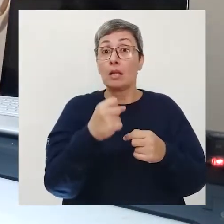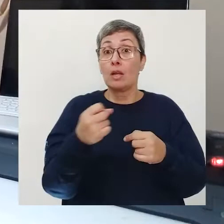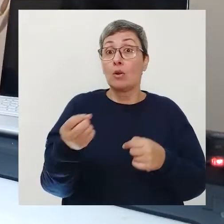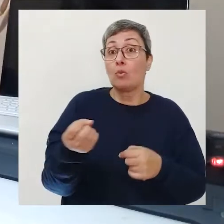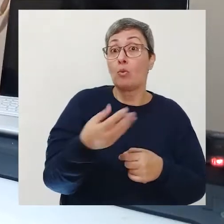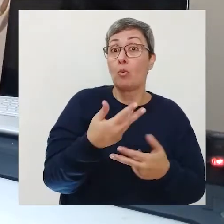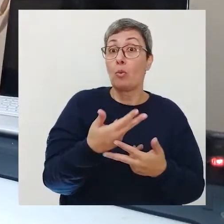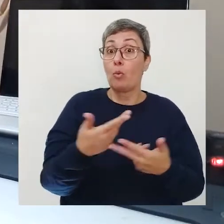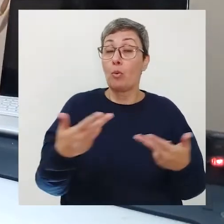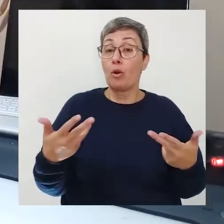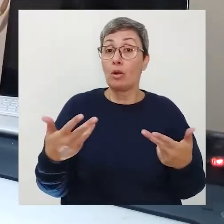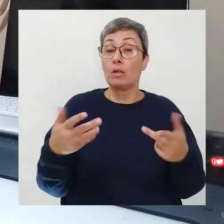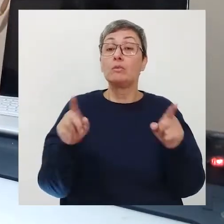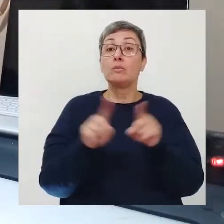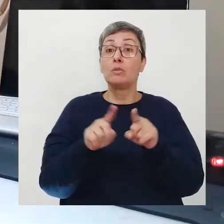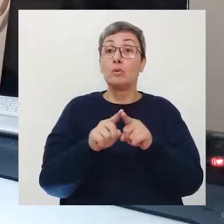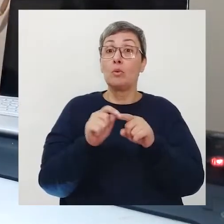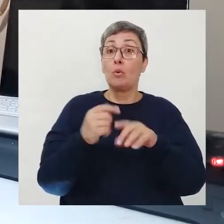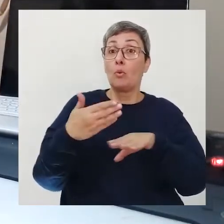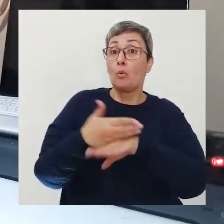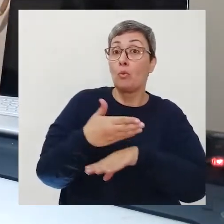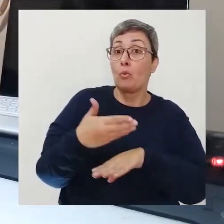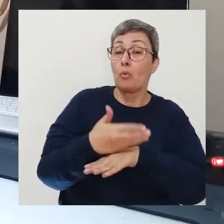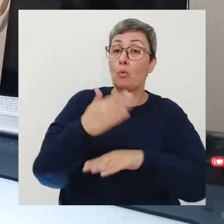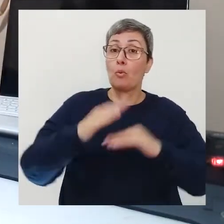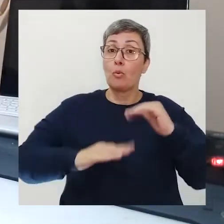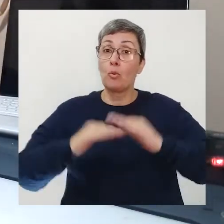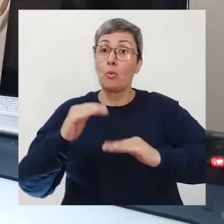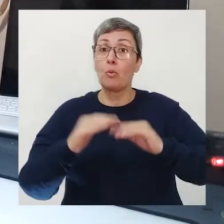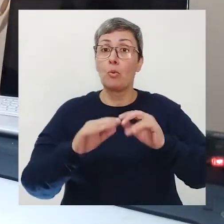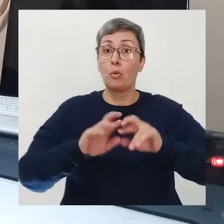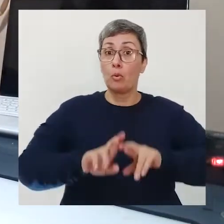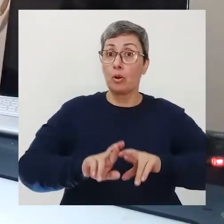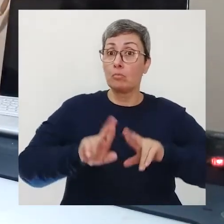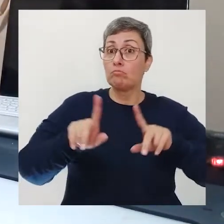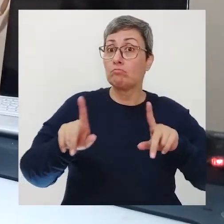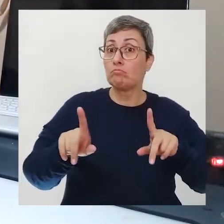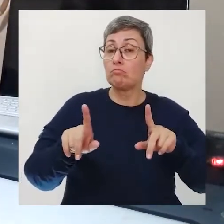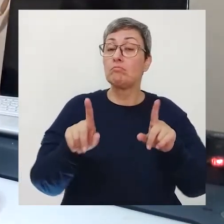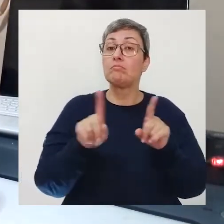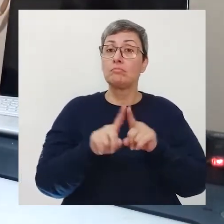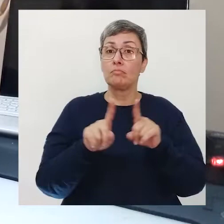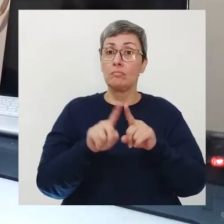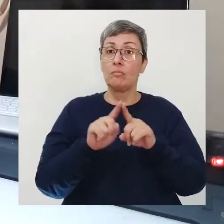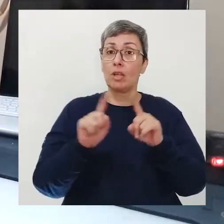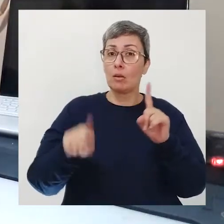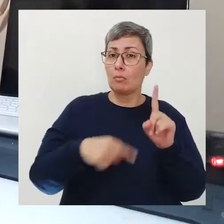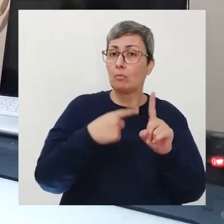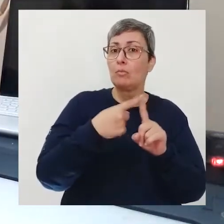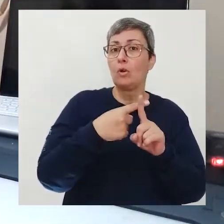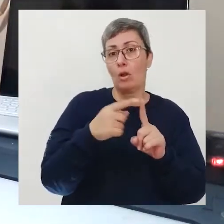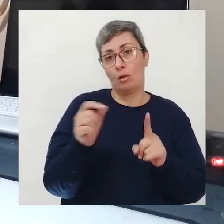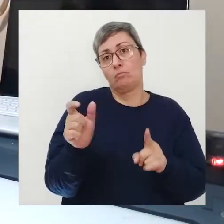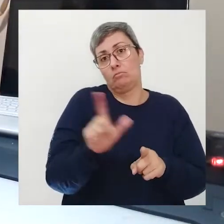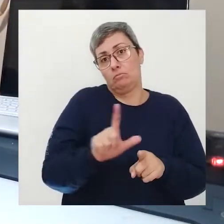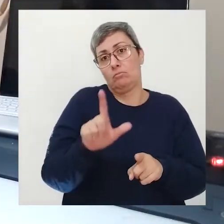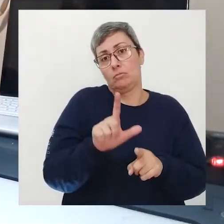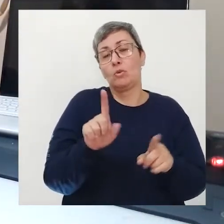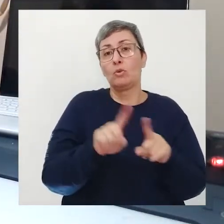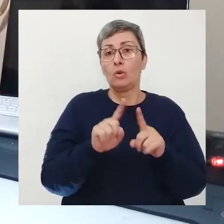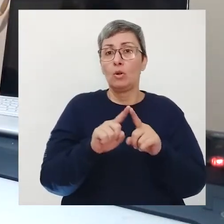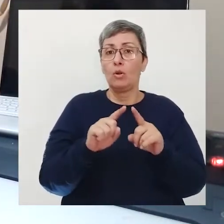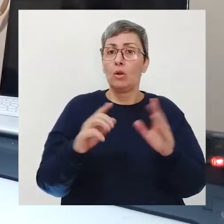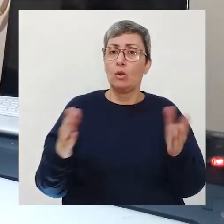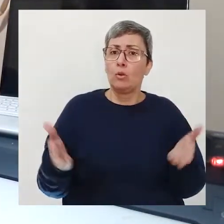um processo chamado de neuroplasticidade em regiões cerebrais envolvidas